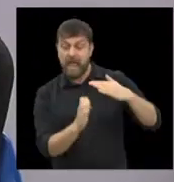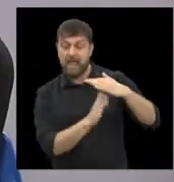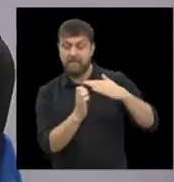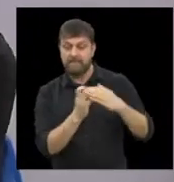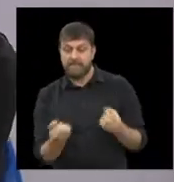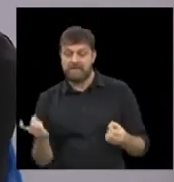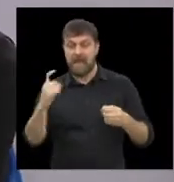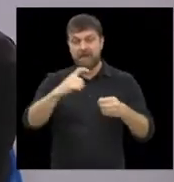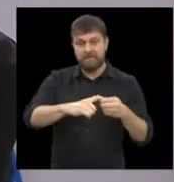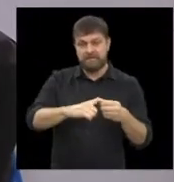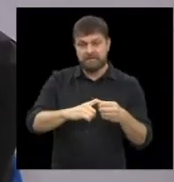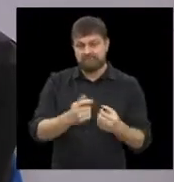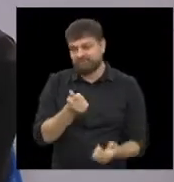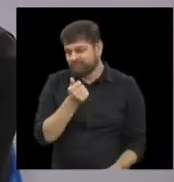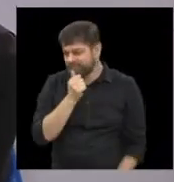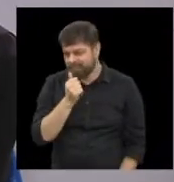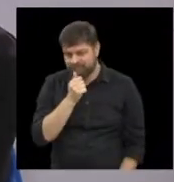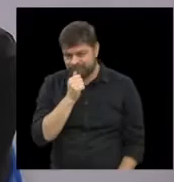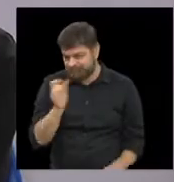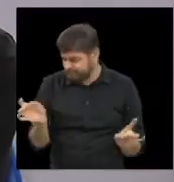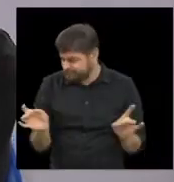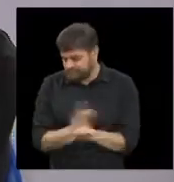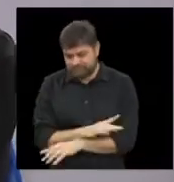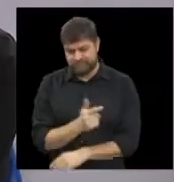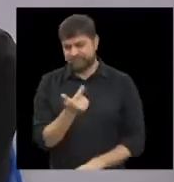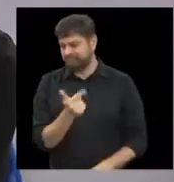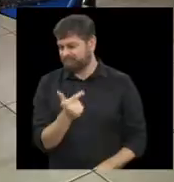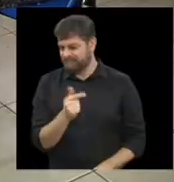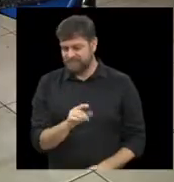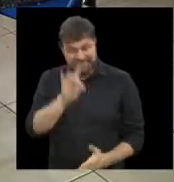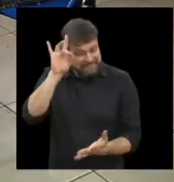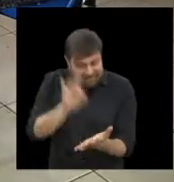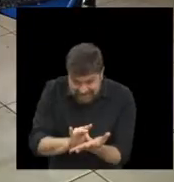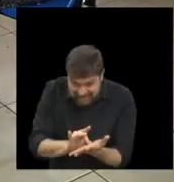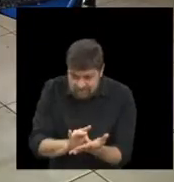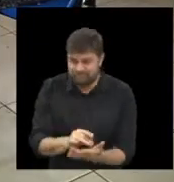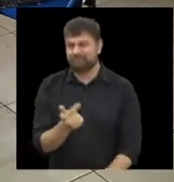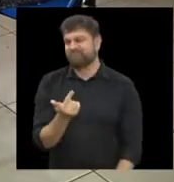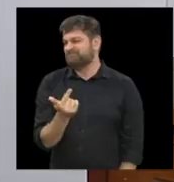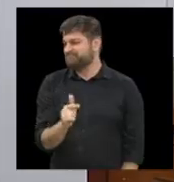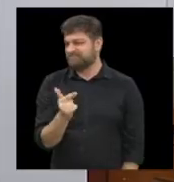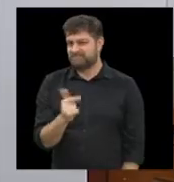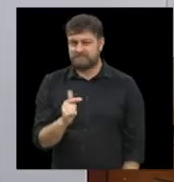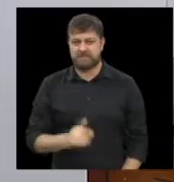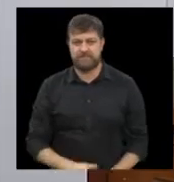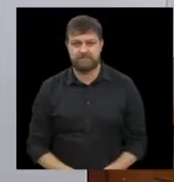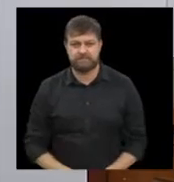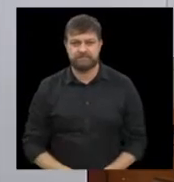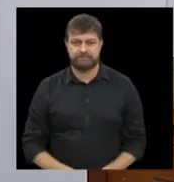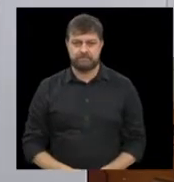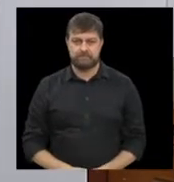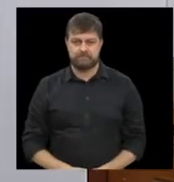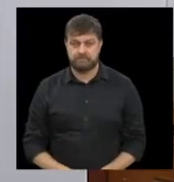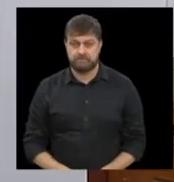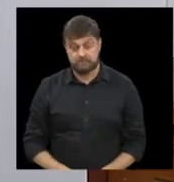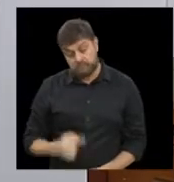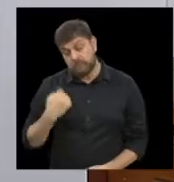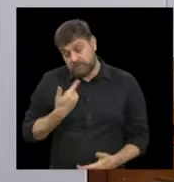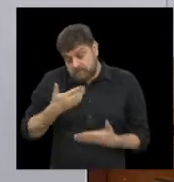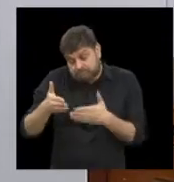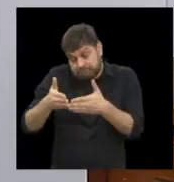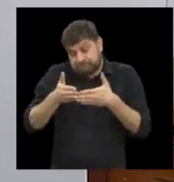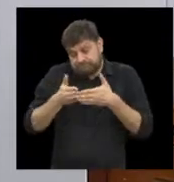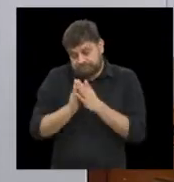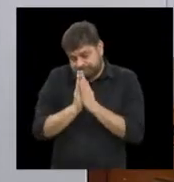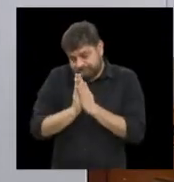ainda nada, vamos dizer assim, exato, concreto. Então, fica aí esse exclamor aí para que continue esse